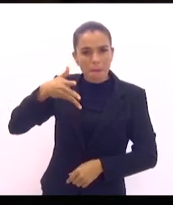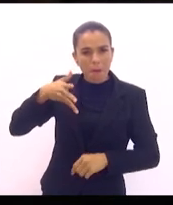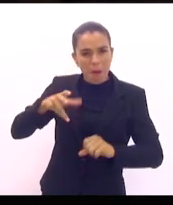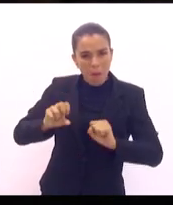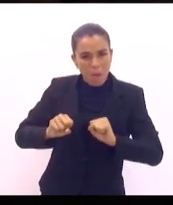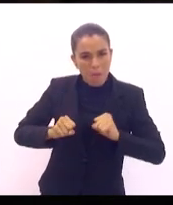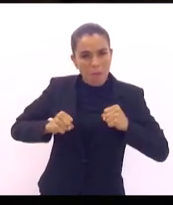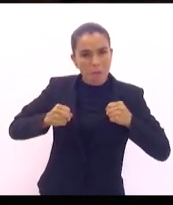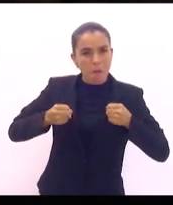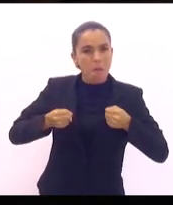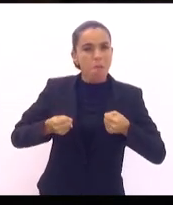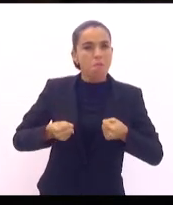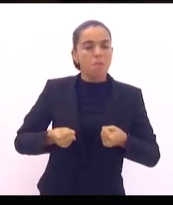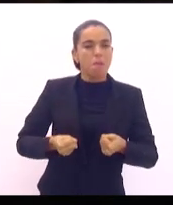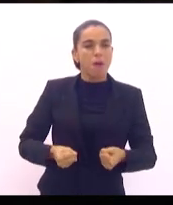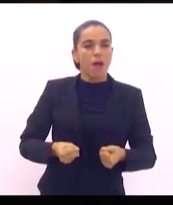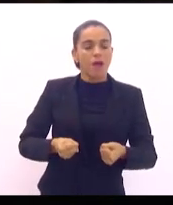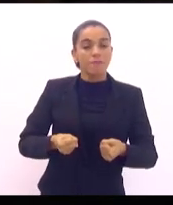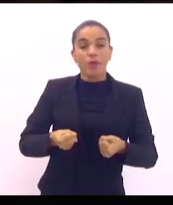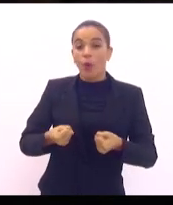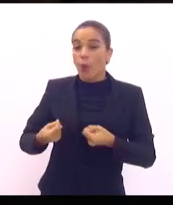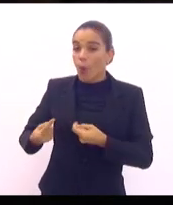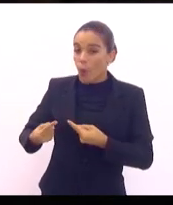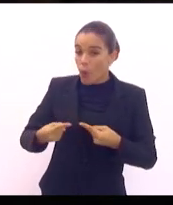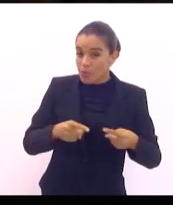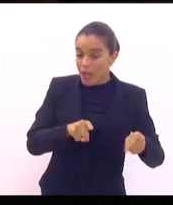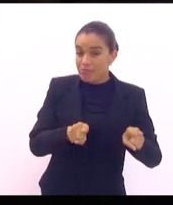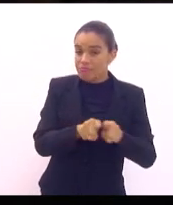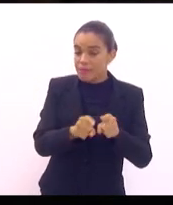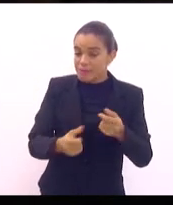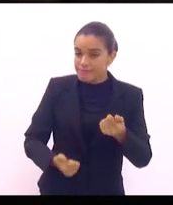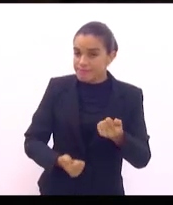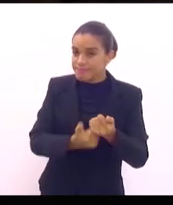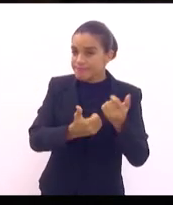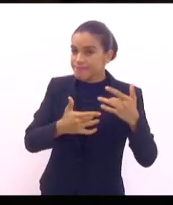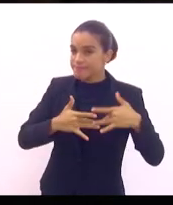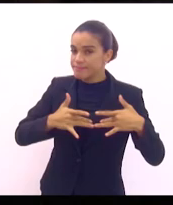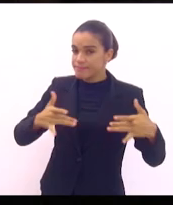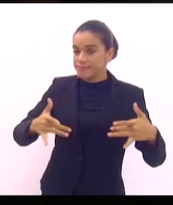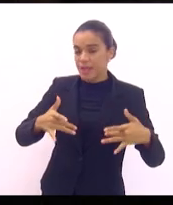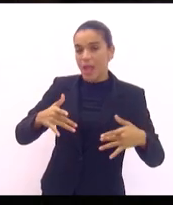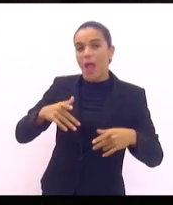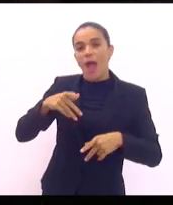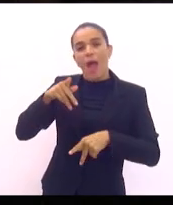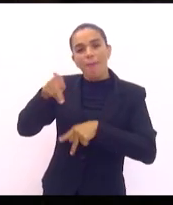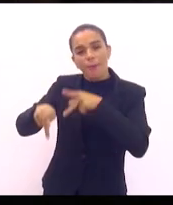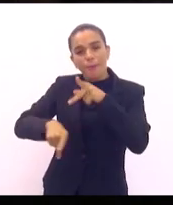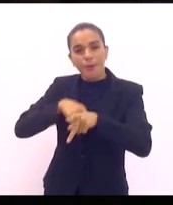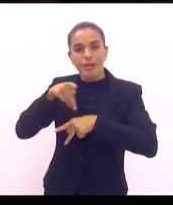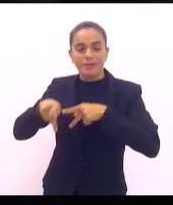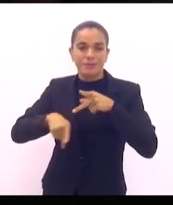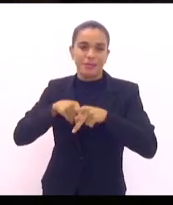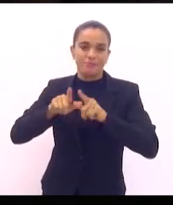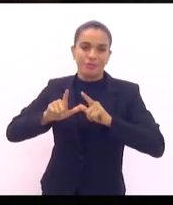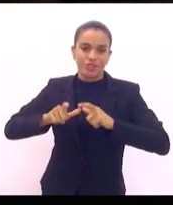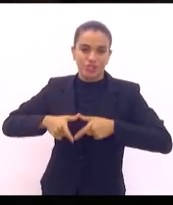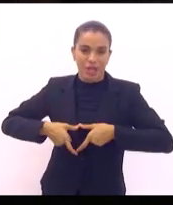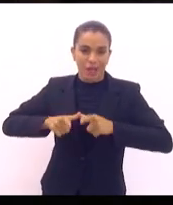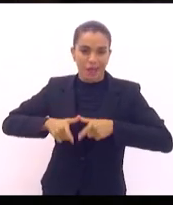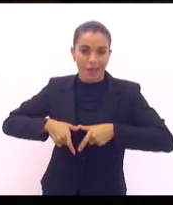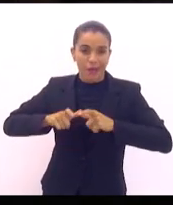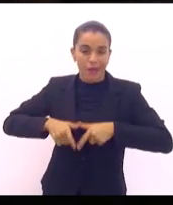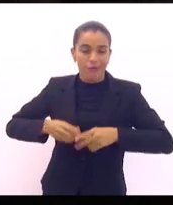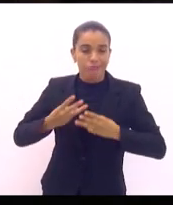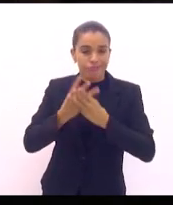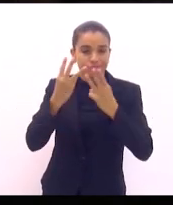contrário e solidário ao povo de Israel pela invasão